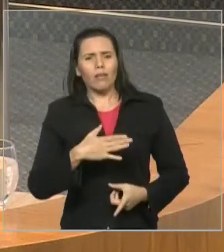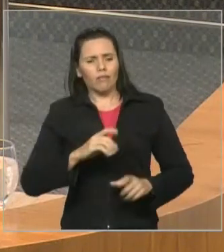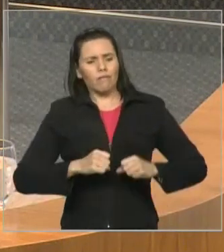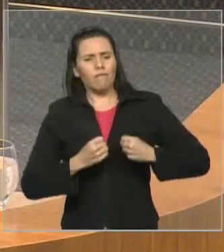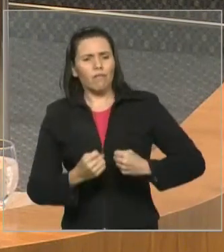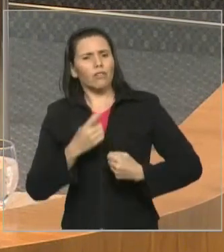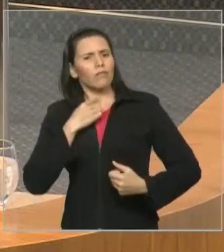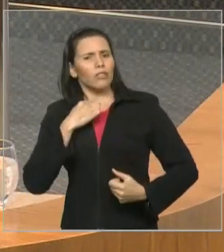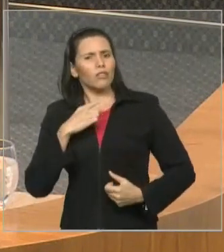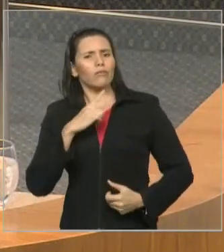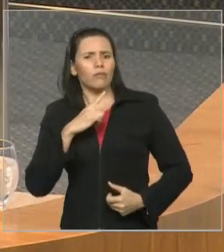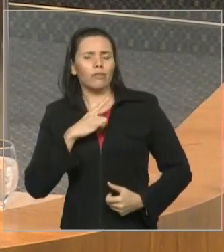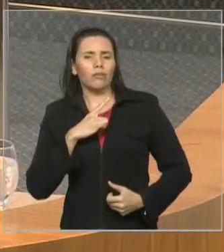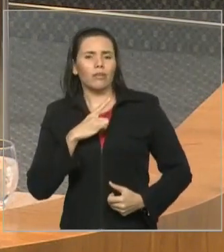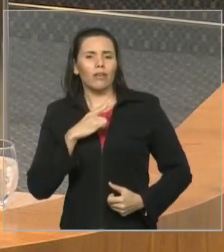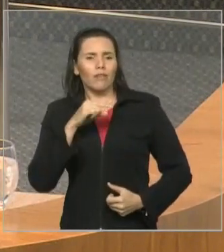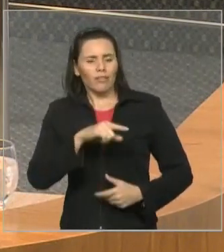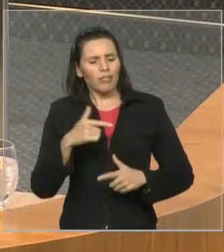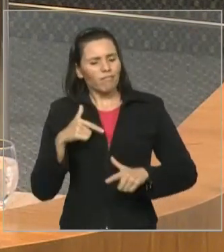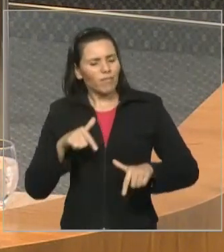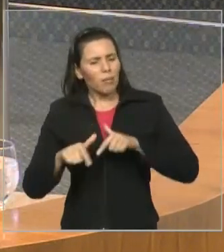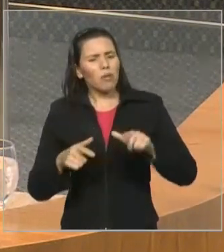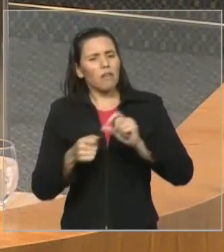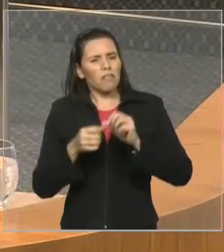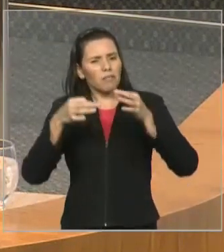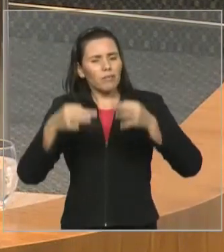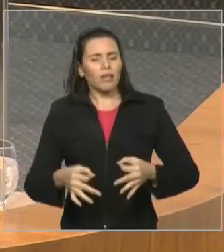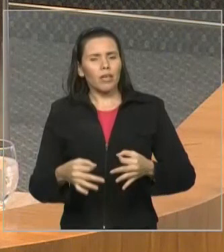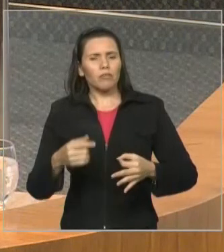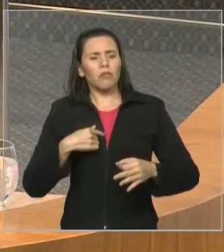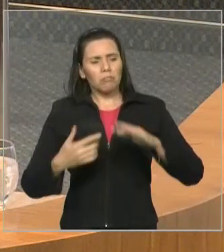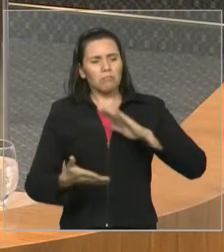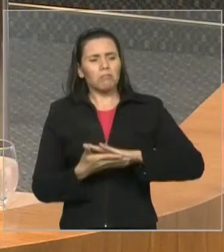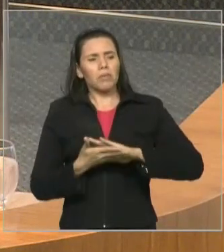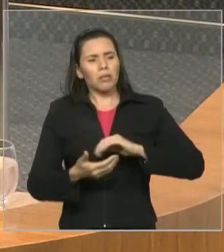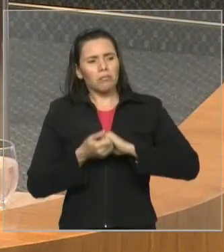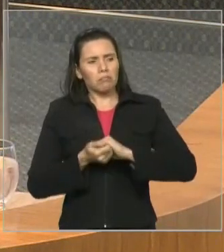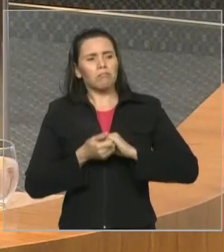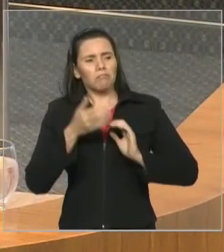aqui nesses quatro anos na Assembleia Legislativa. Muito obrigado, deputado Adelmo. Deputado Antônio Pereira.